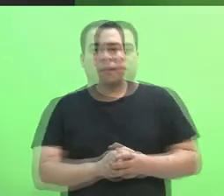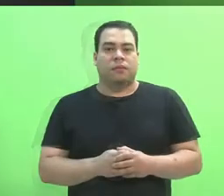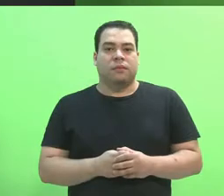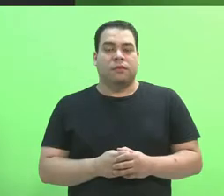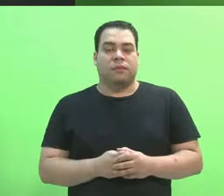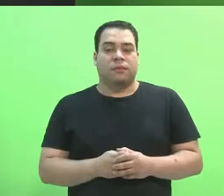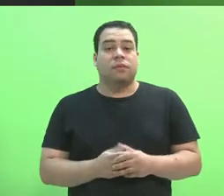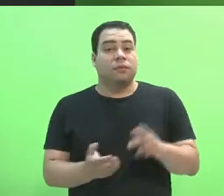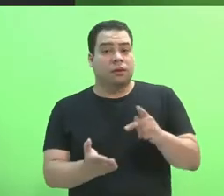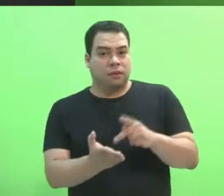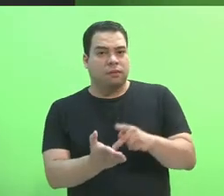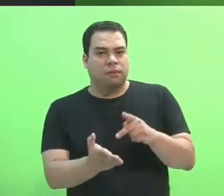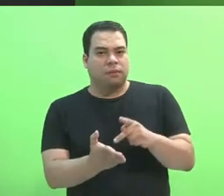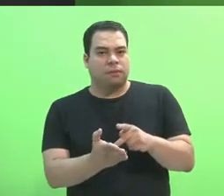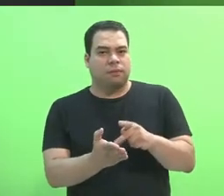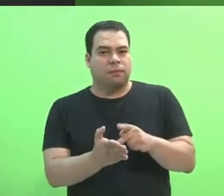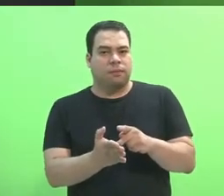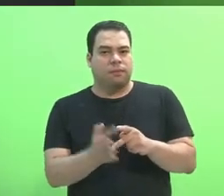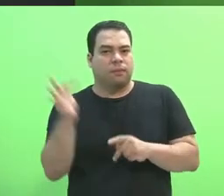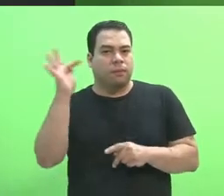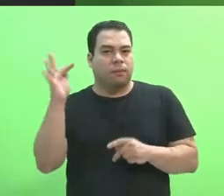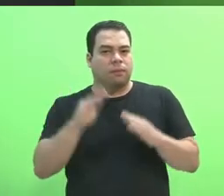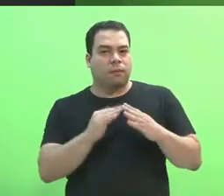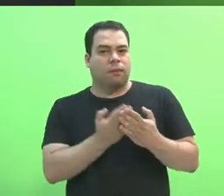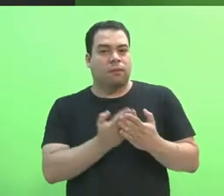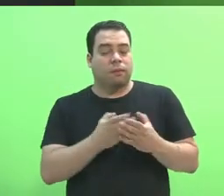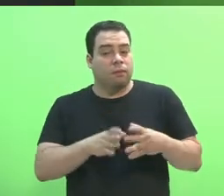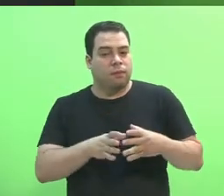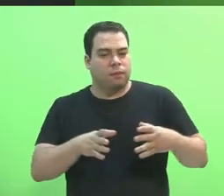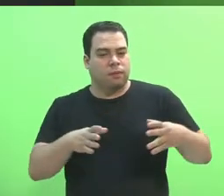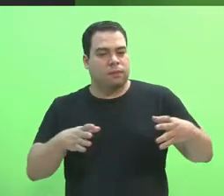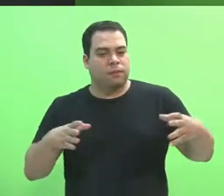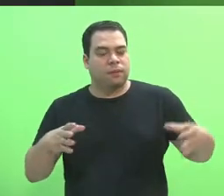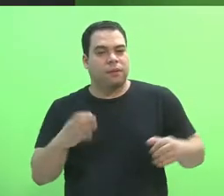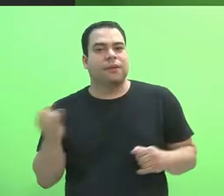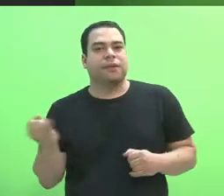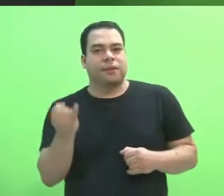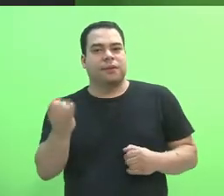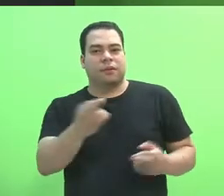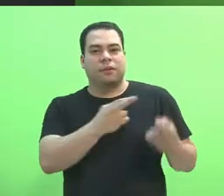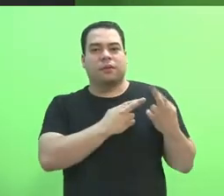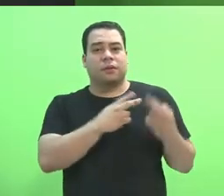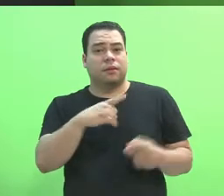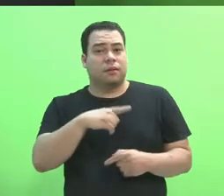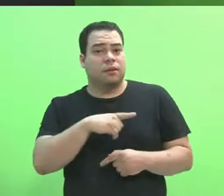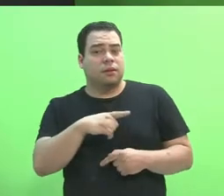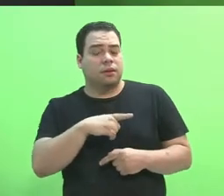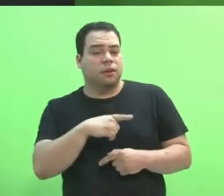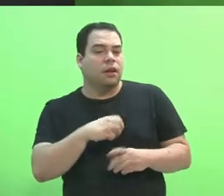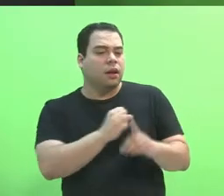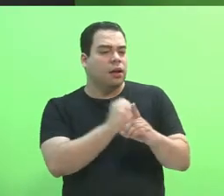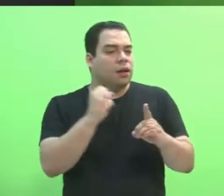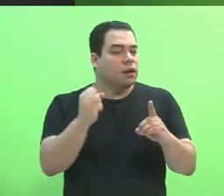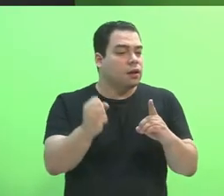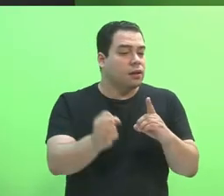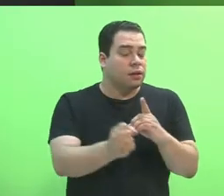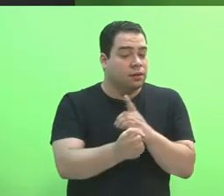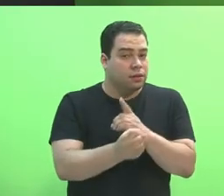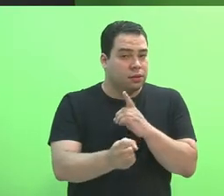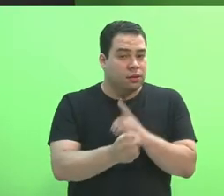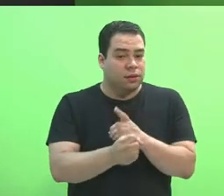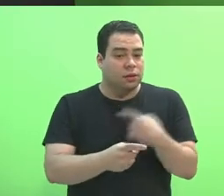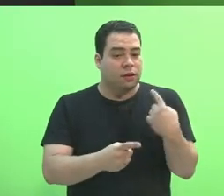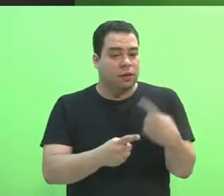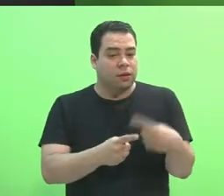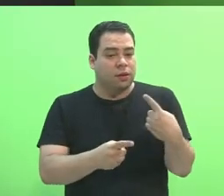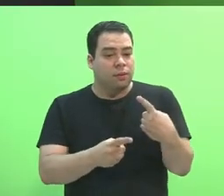De fato, a expansão da Rede Federal cumpre importante papel sócio-educacional no que se refere à